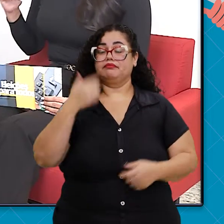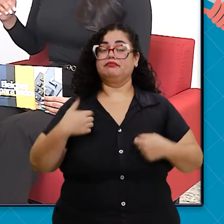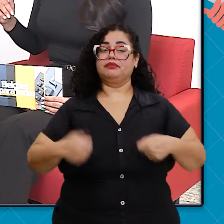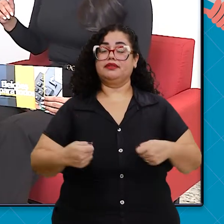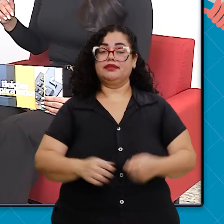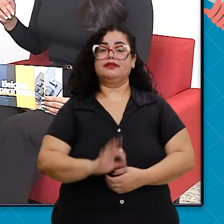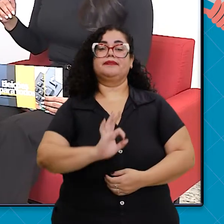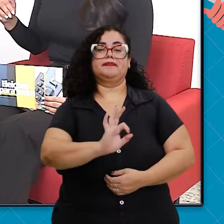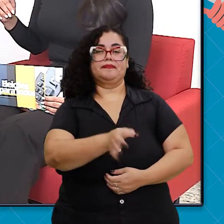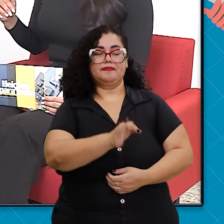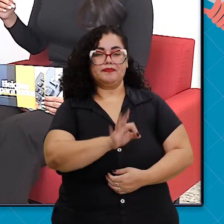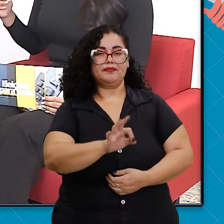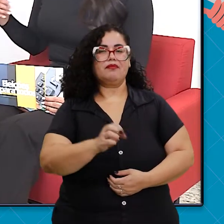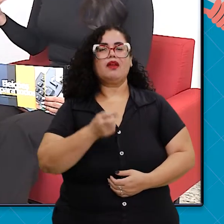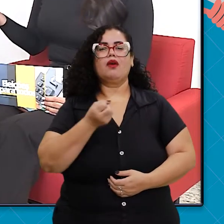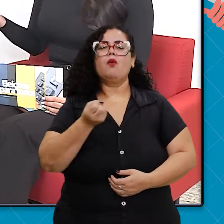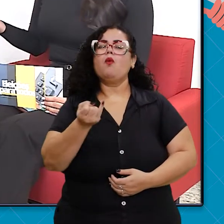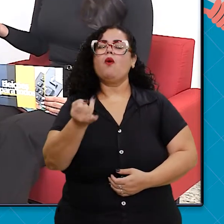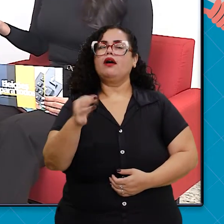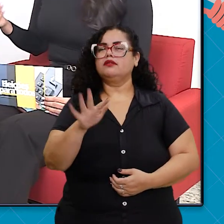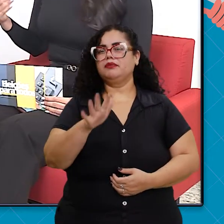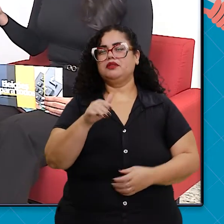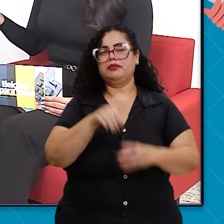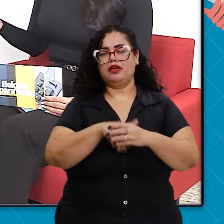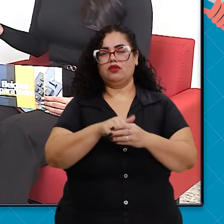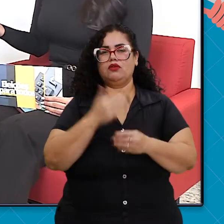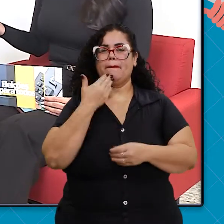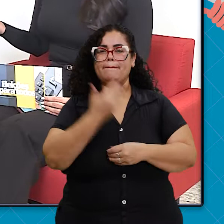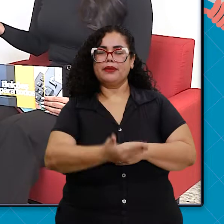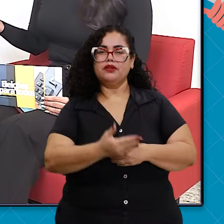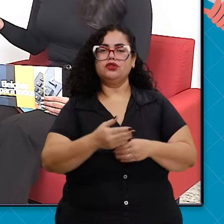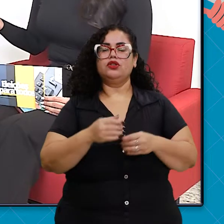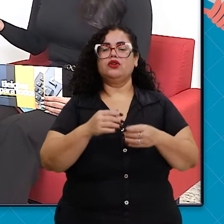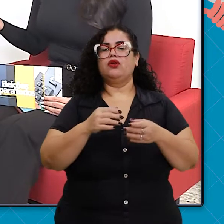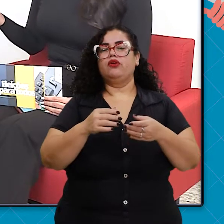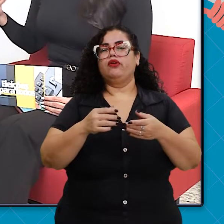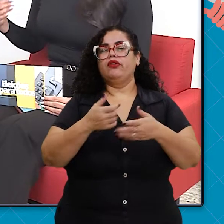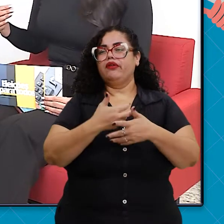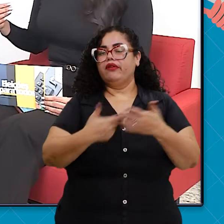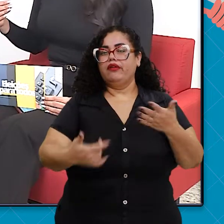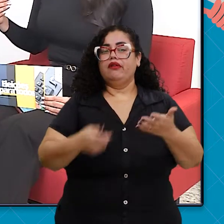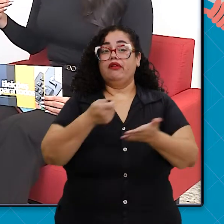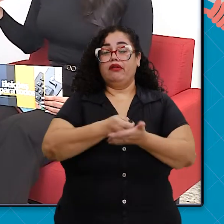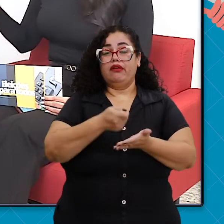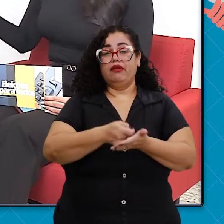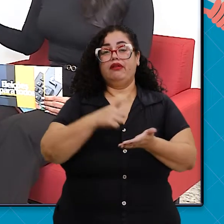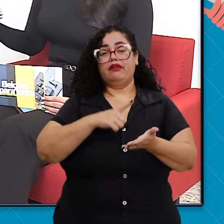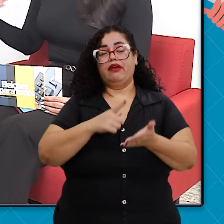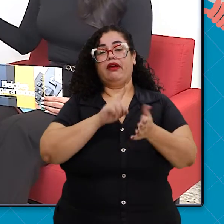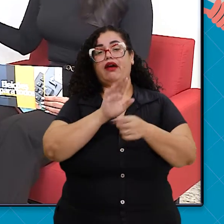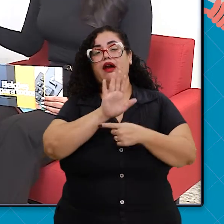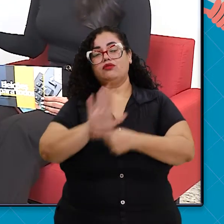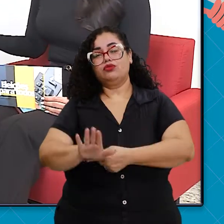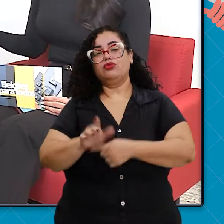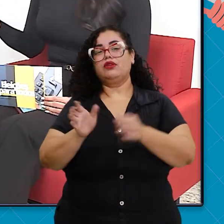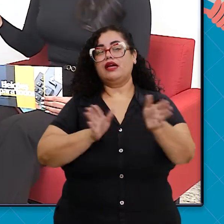Quantos eleitores fizeram algum pedido, algum requerimento para exigir uma ajuda, uma acessibilidade maior